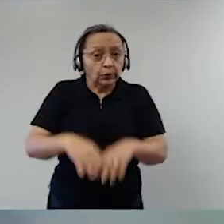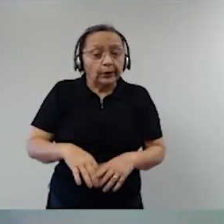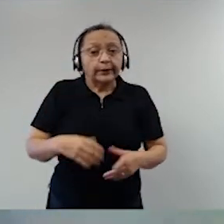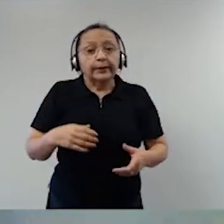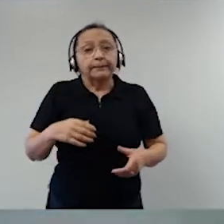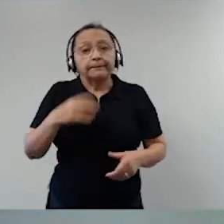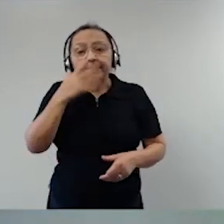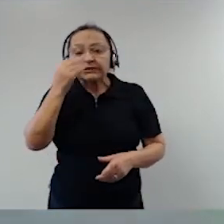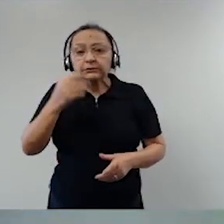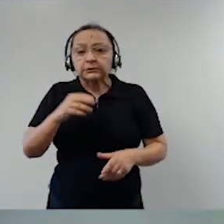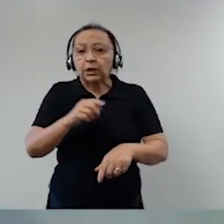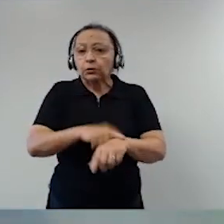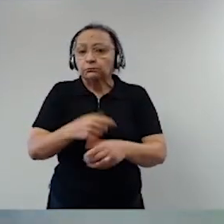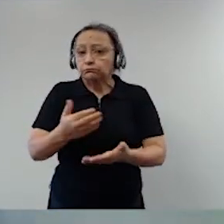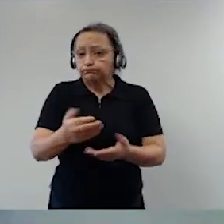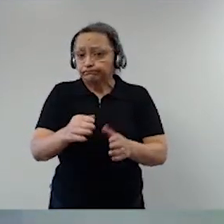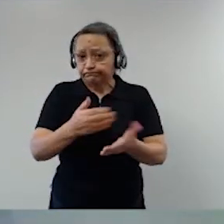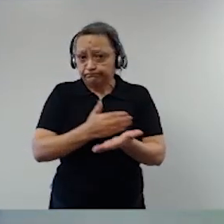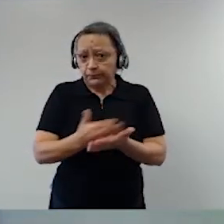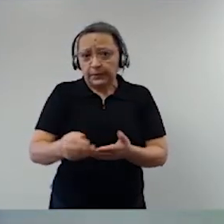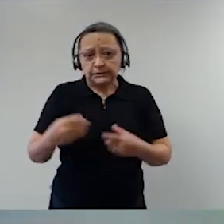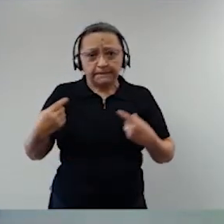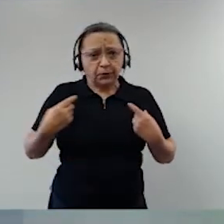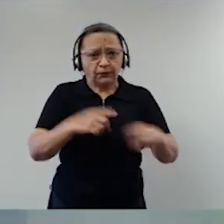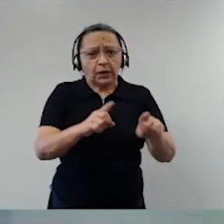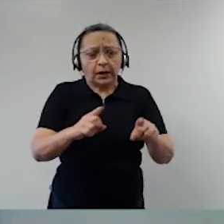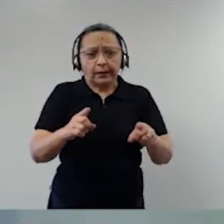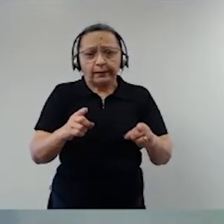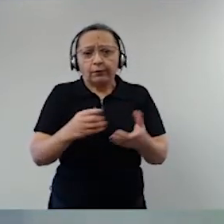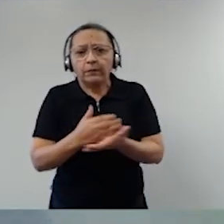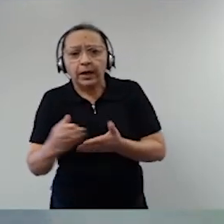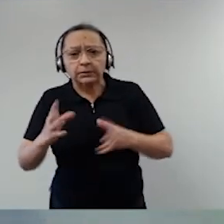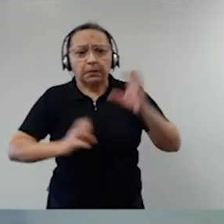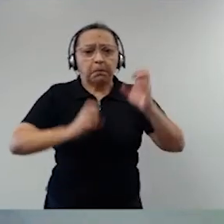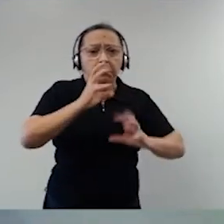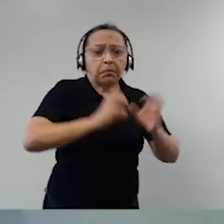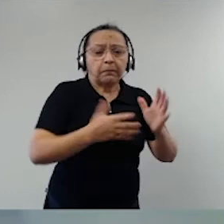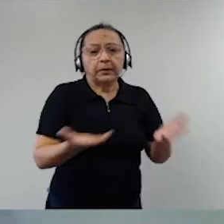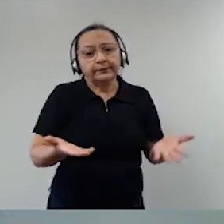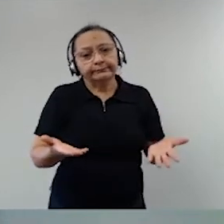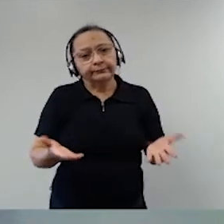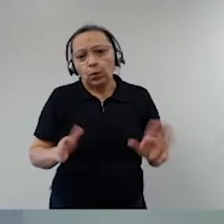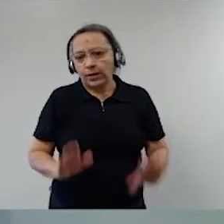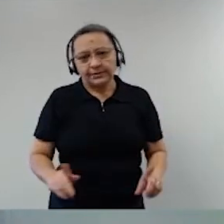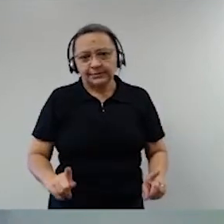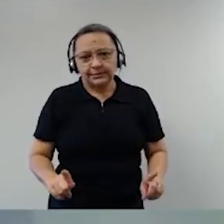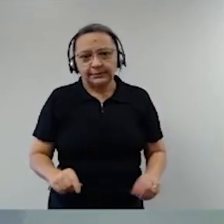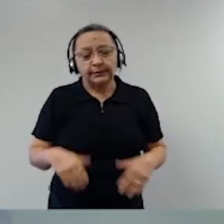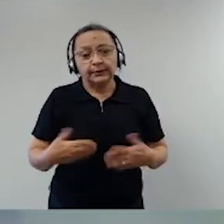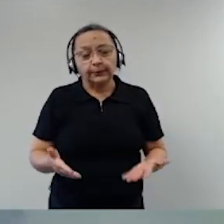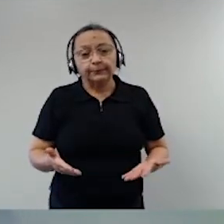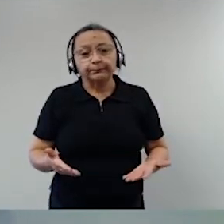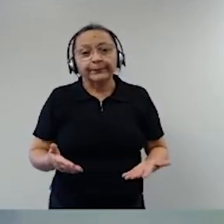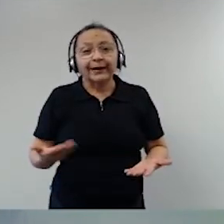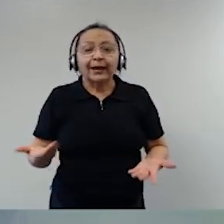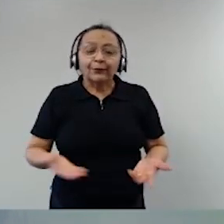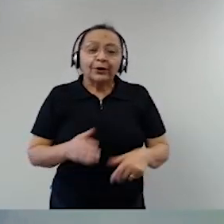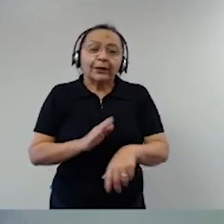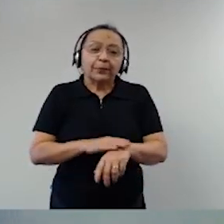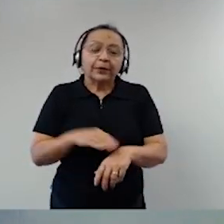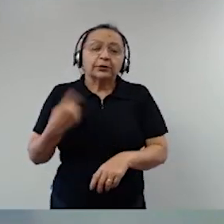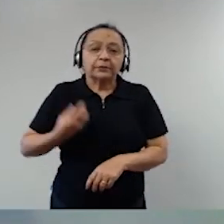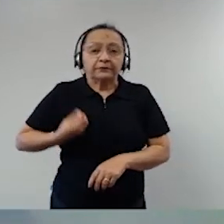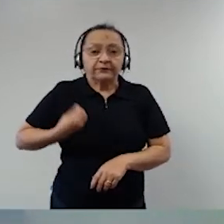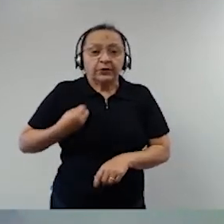a puxar a Força Armada para o centro da discussão desse varejo aí que não é o caso. Bom, isso aí, porque nós estamos vivendo num